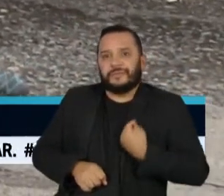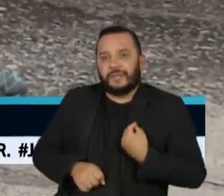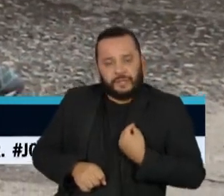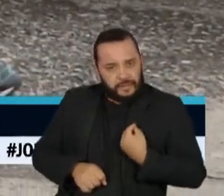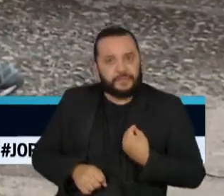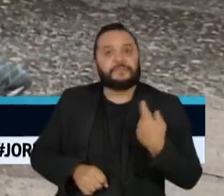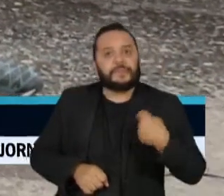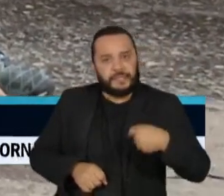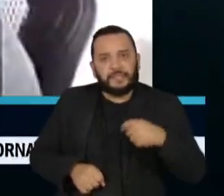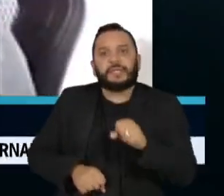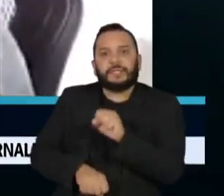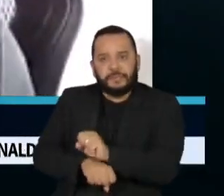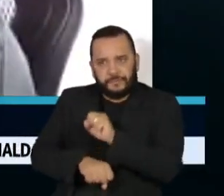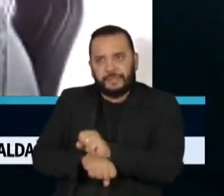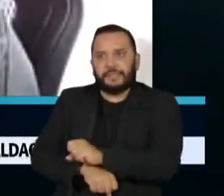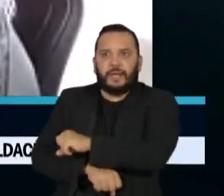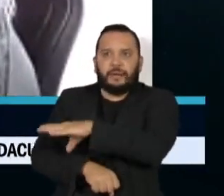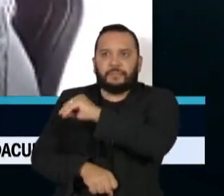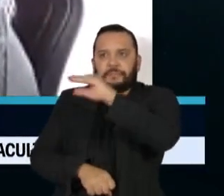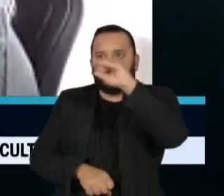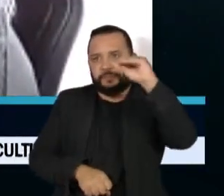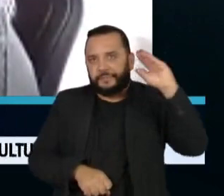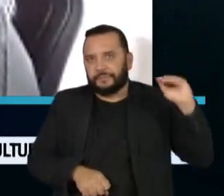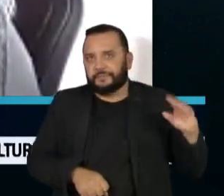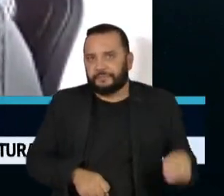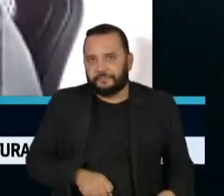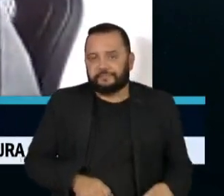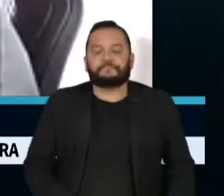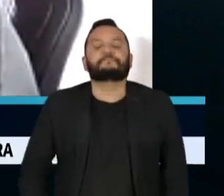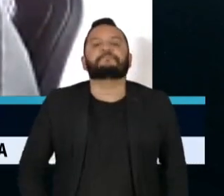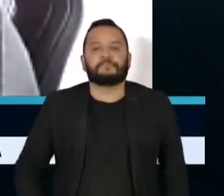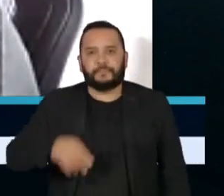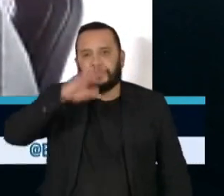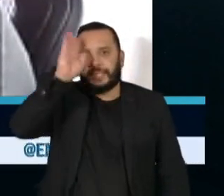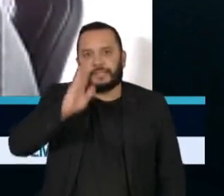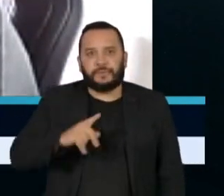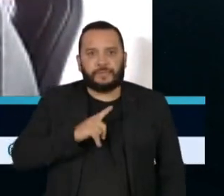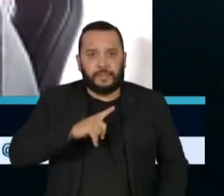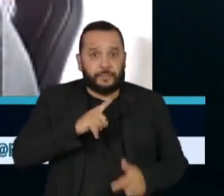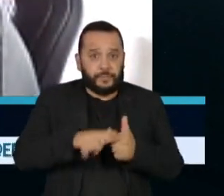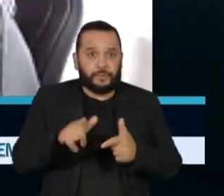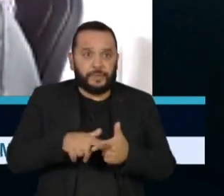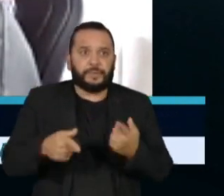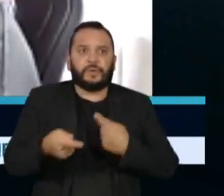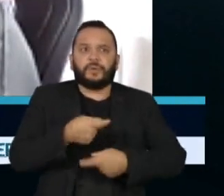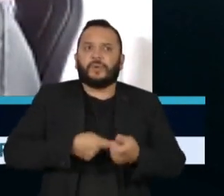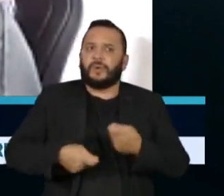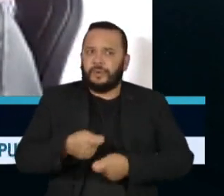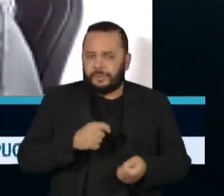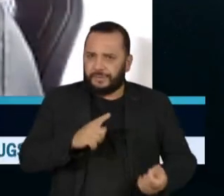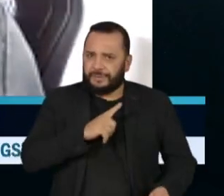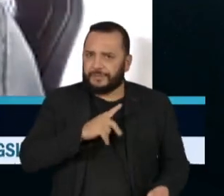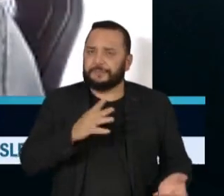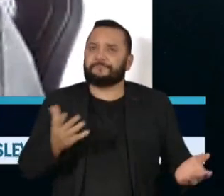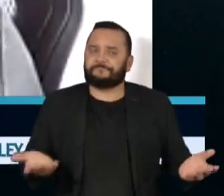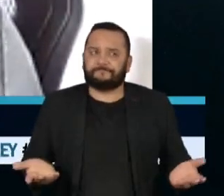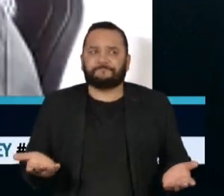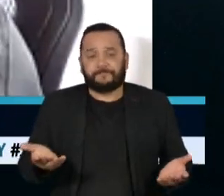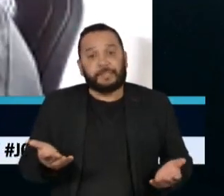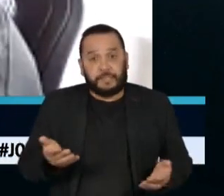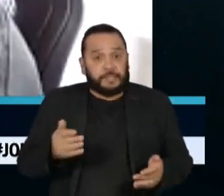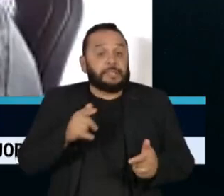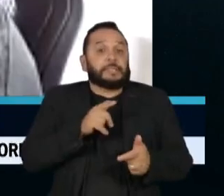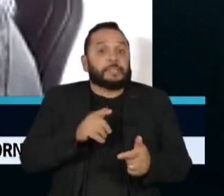continuar esperando. Nós estamos vivendo uma crise econômica e essa crise econômica impacta